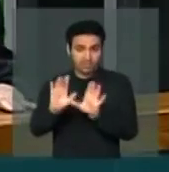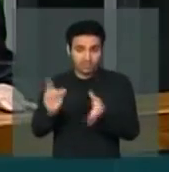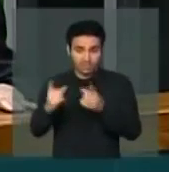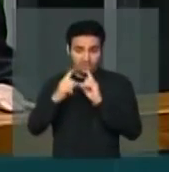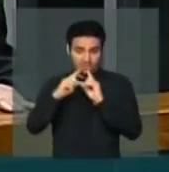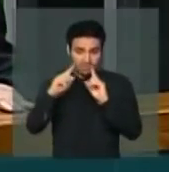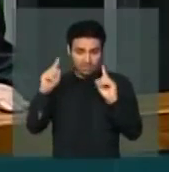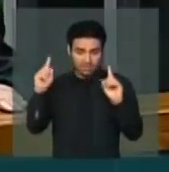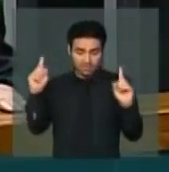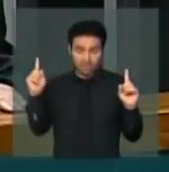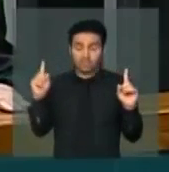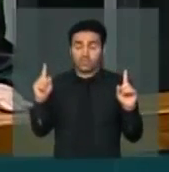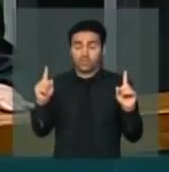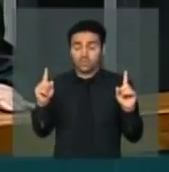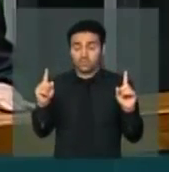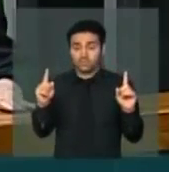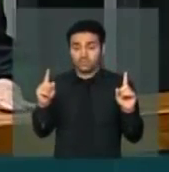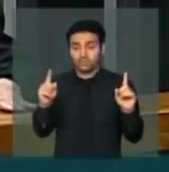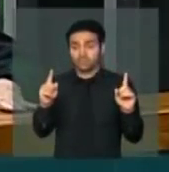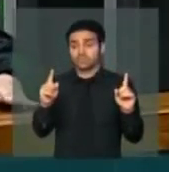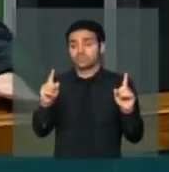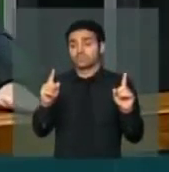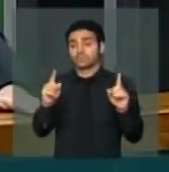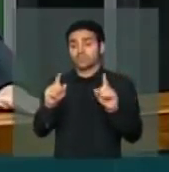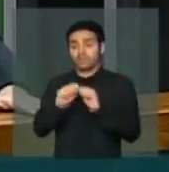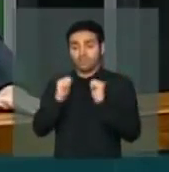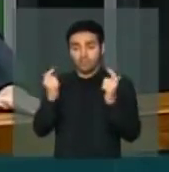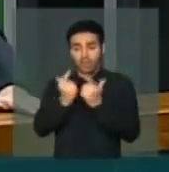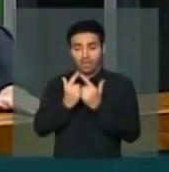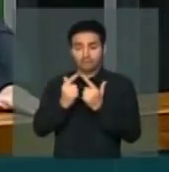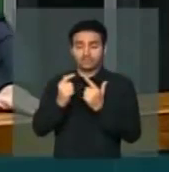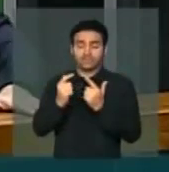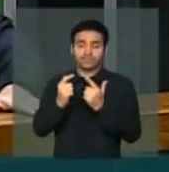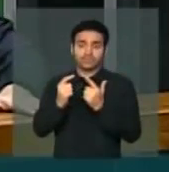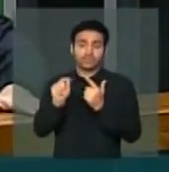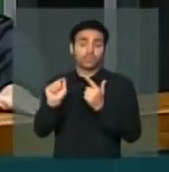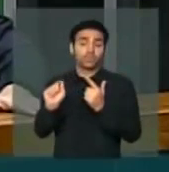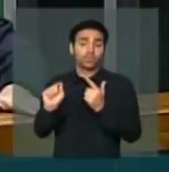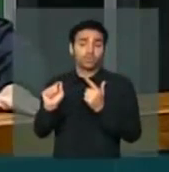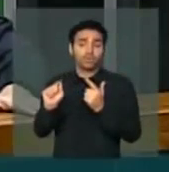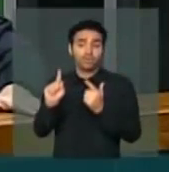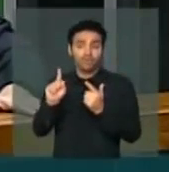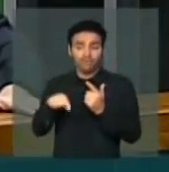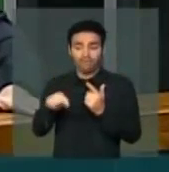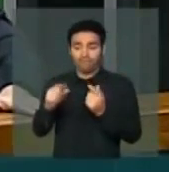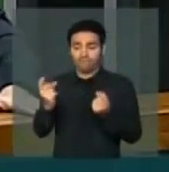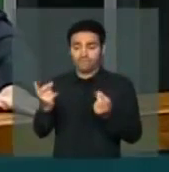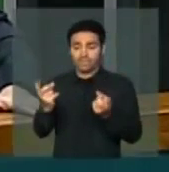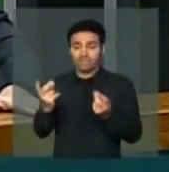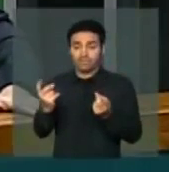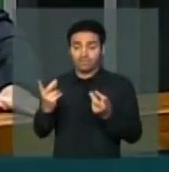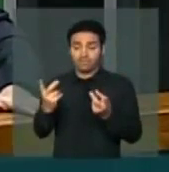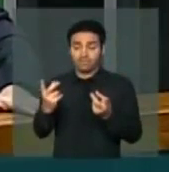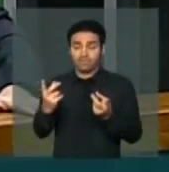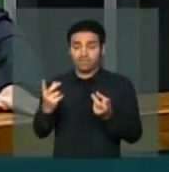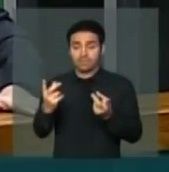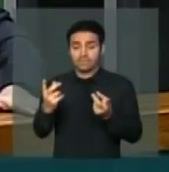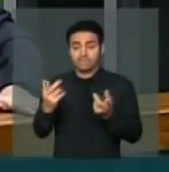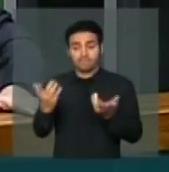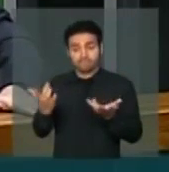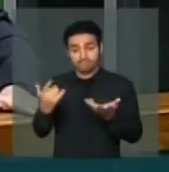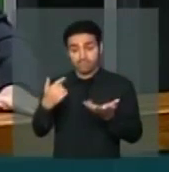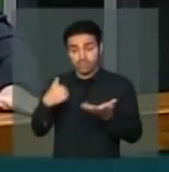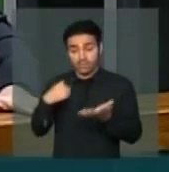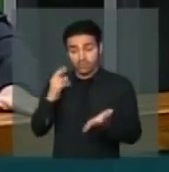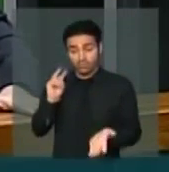já chamaram os responsáveis à Assembleia Legislativa, é exatamente uma privatização. e eu